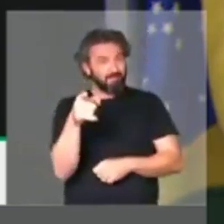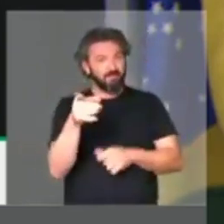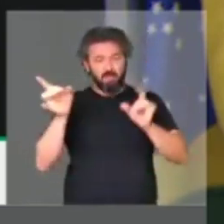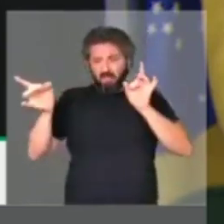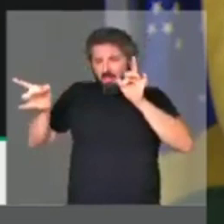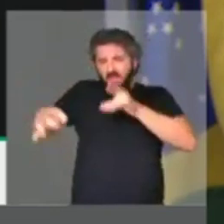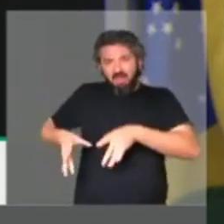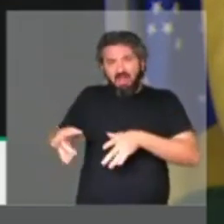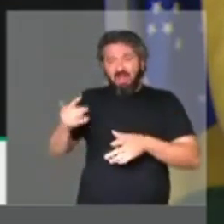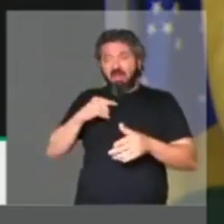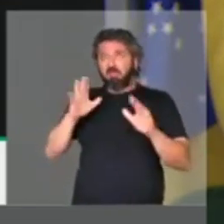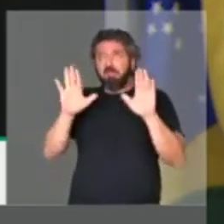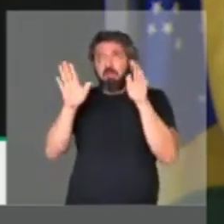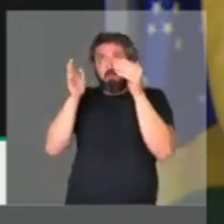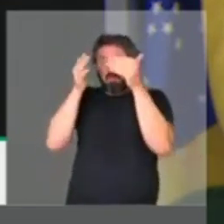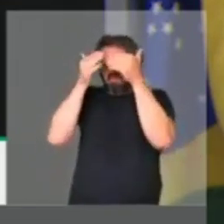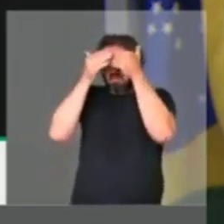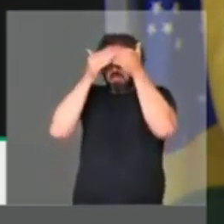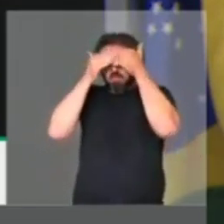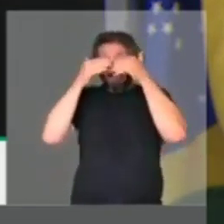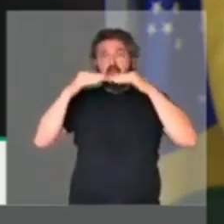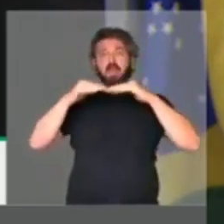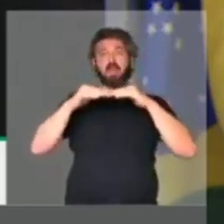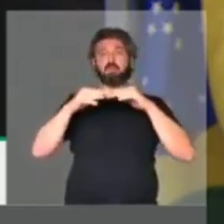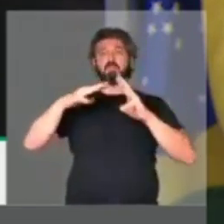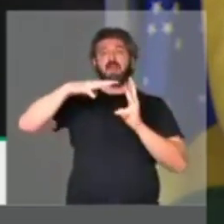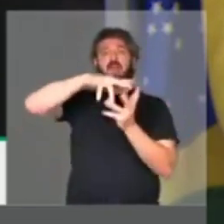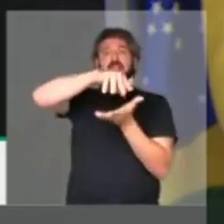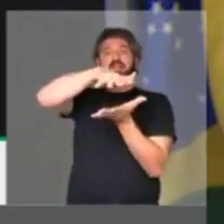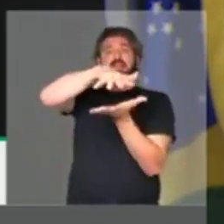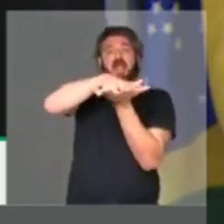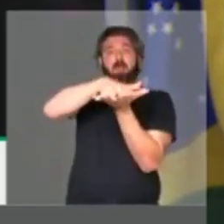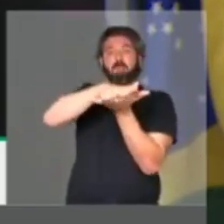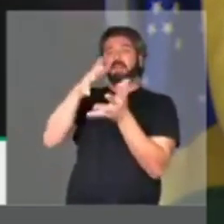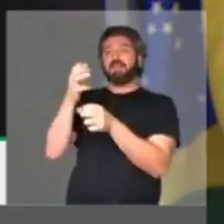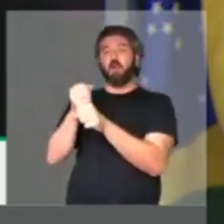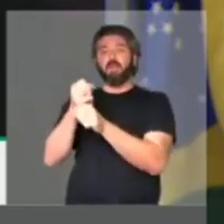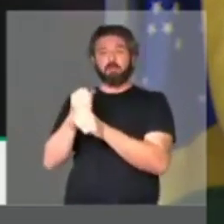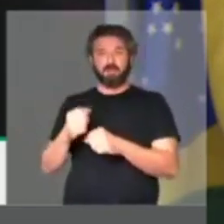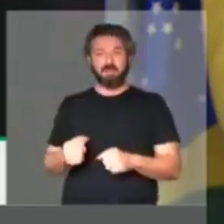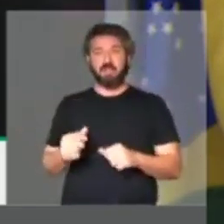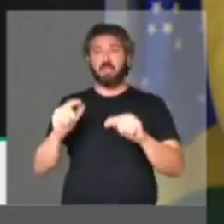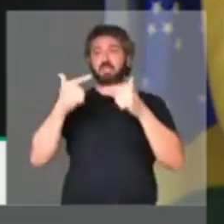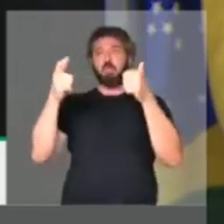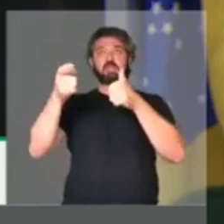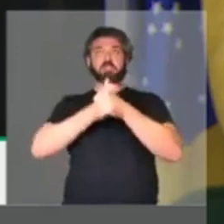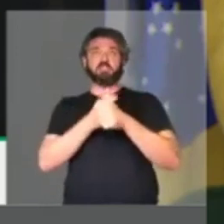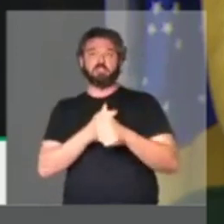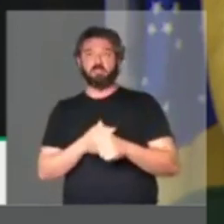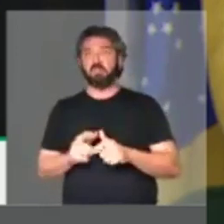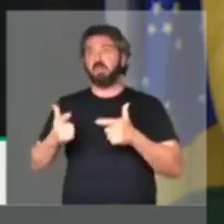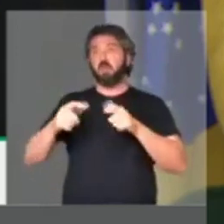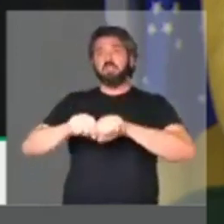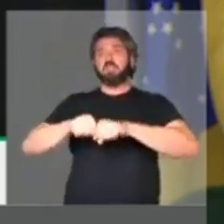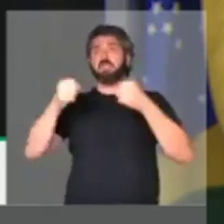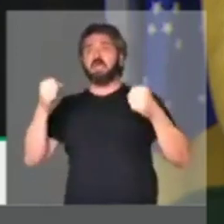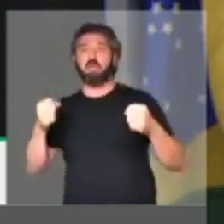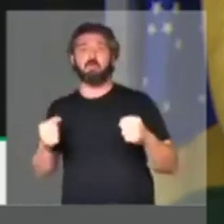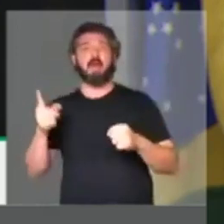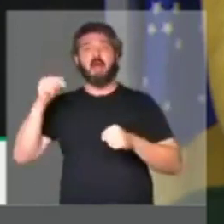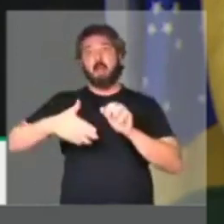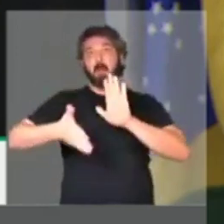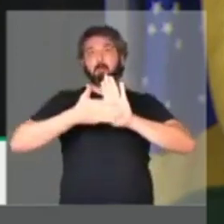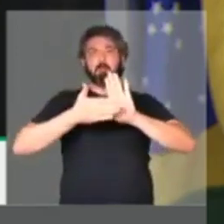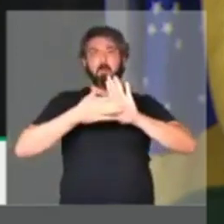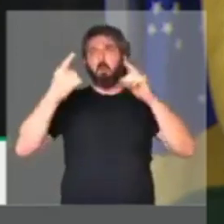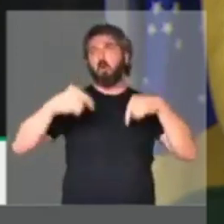abandonar esse obscurantismo do terraplanismo contábil que os senhores defendem de que não existe déficit, de que não existe rombo, de que é